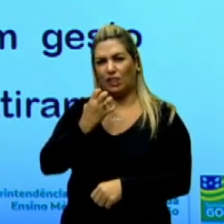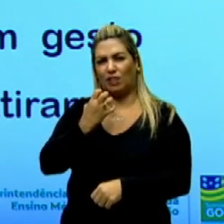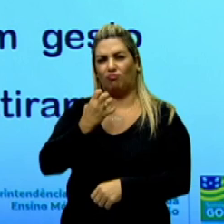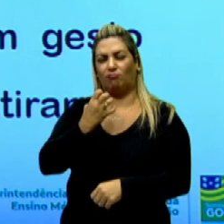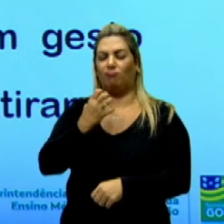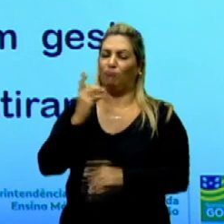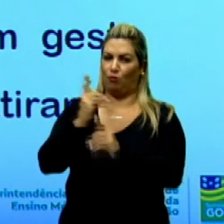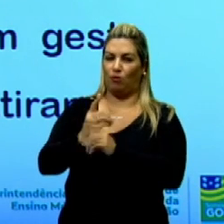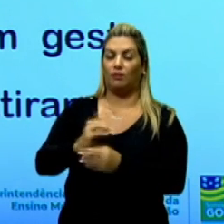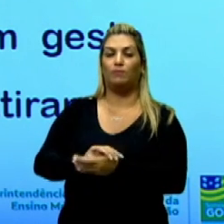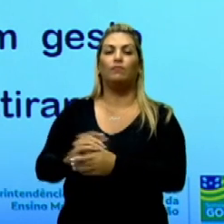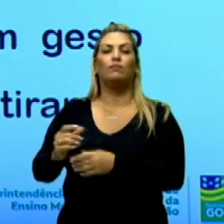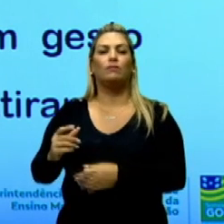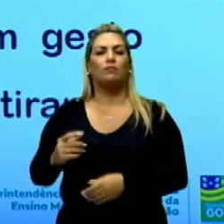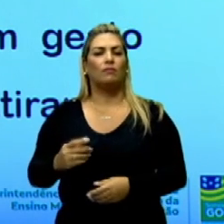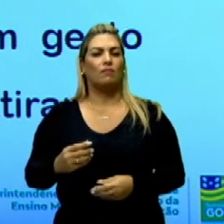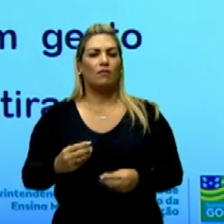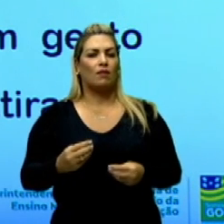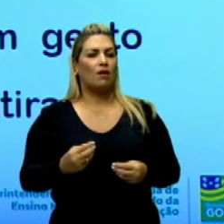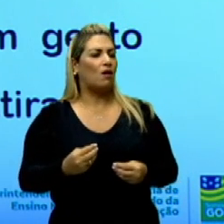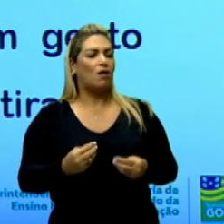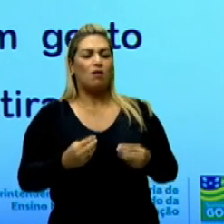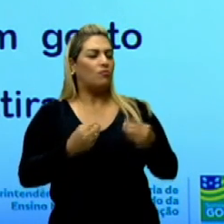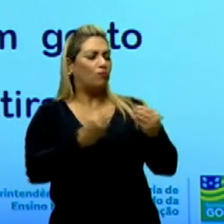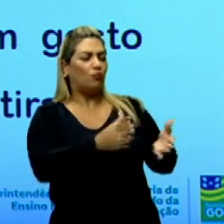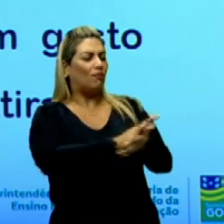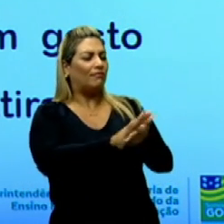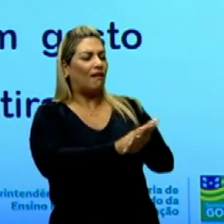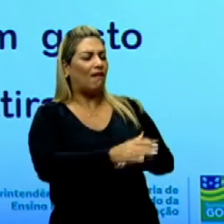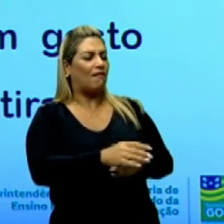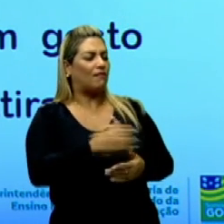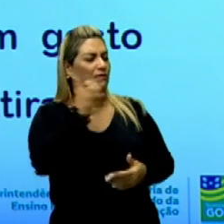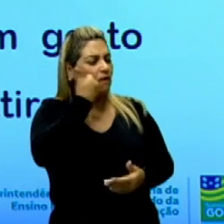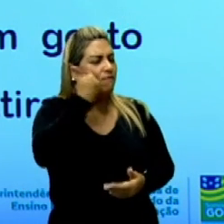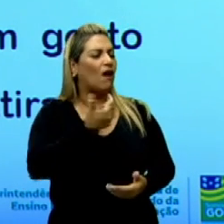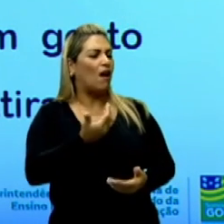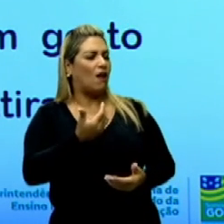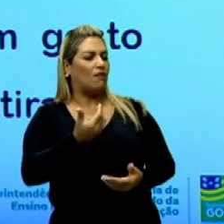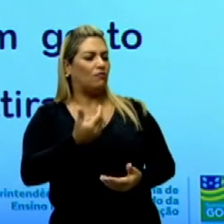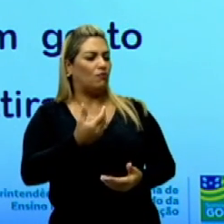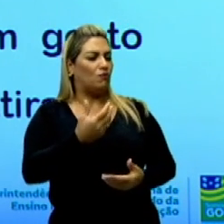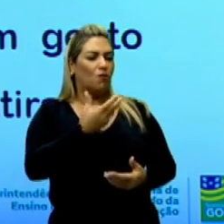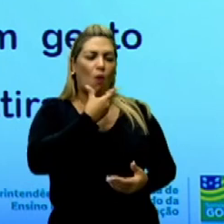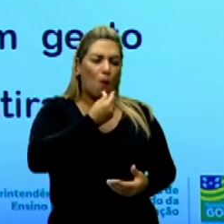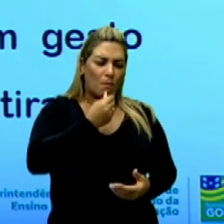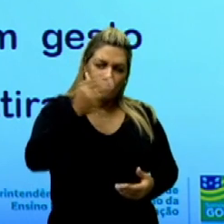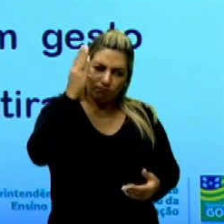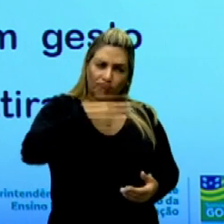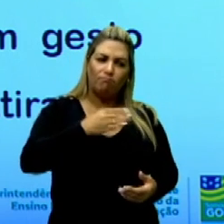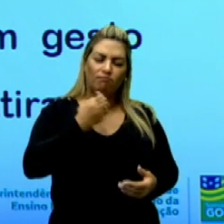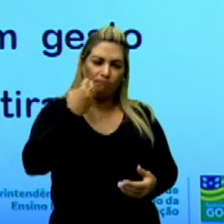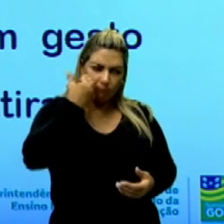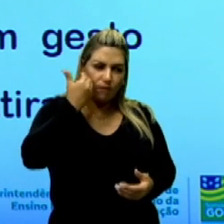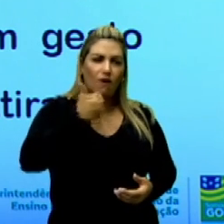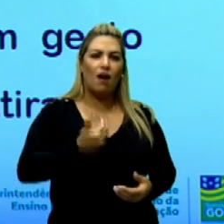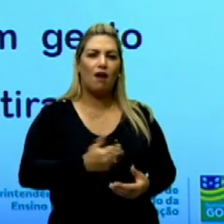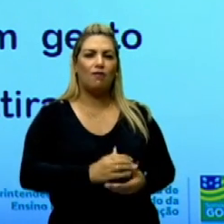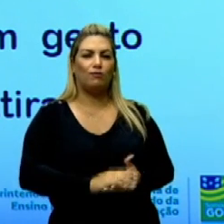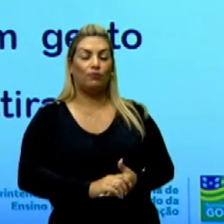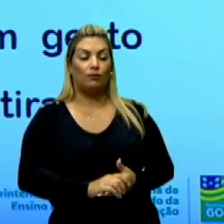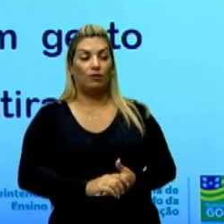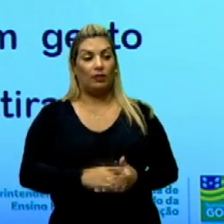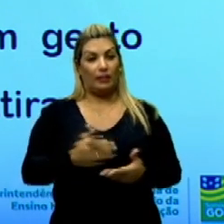vamos ver aqui o contexto. Não dou nada, ladrão, sem vergonha, cabra sem vergonha. A energia